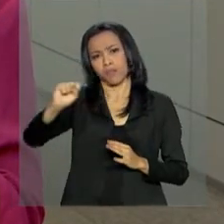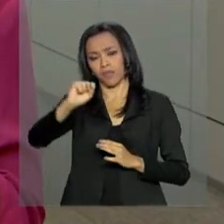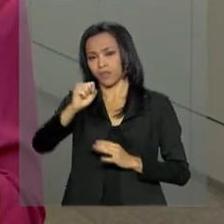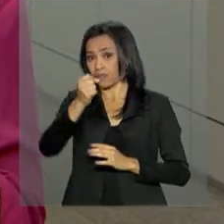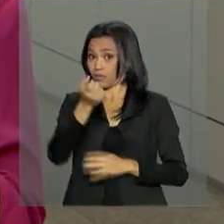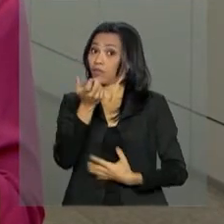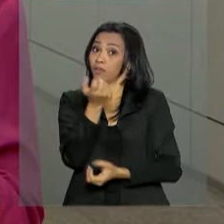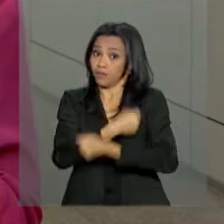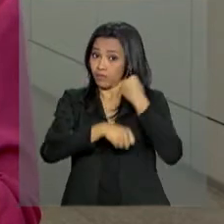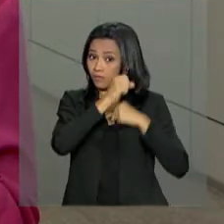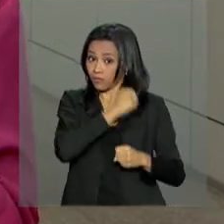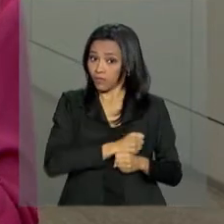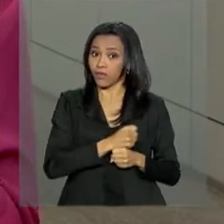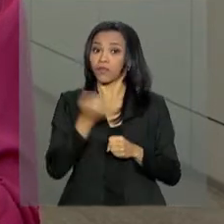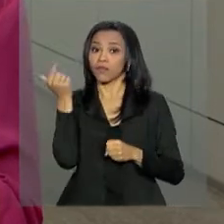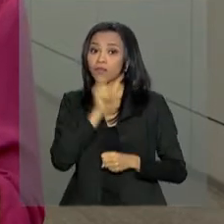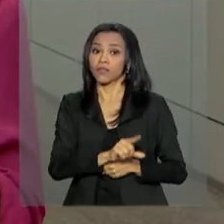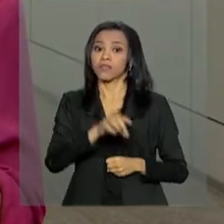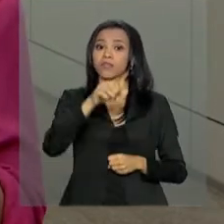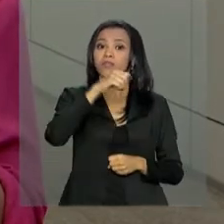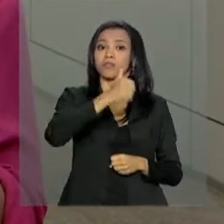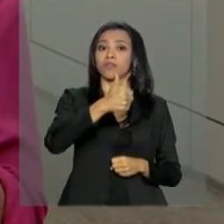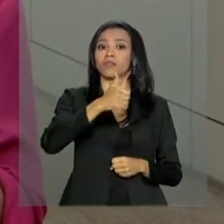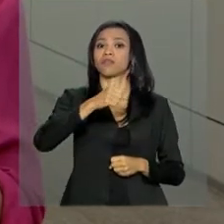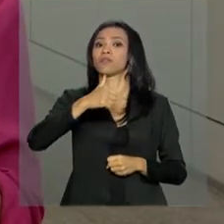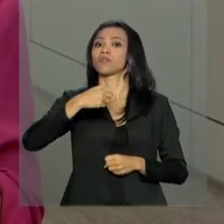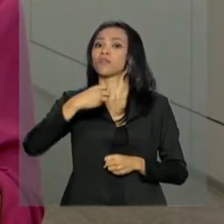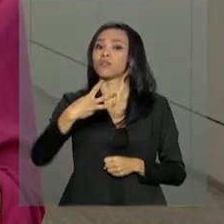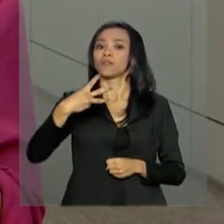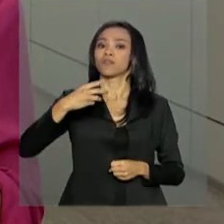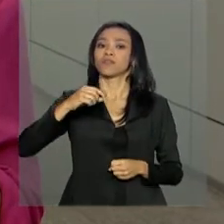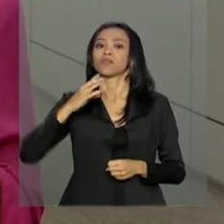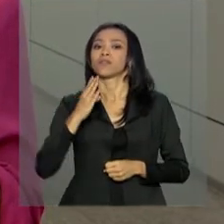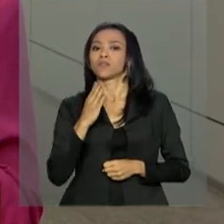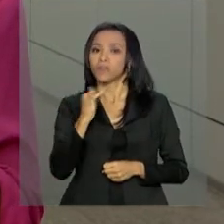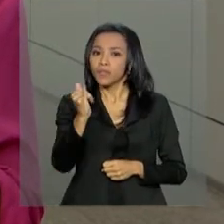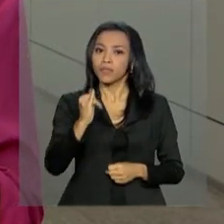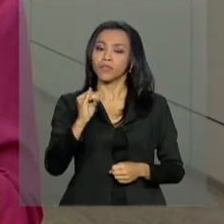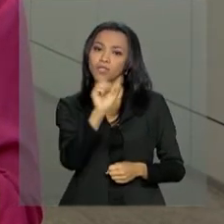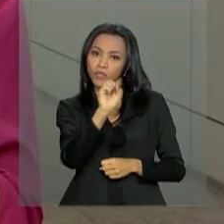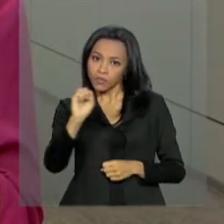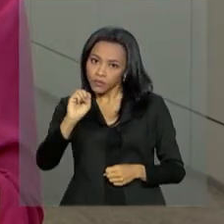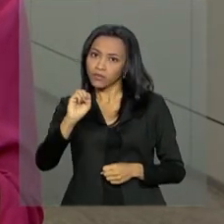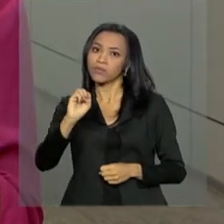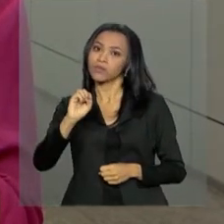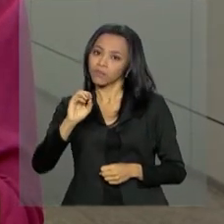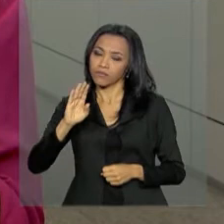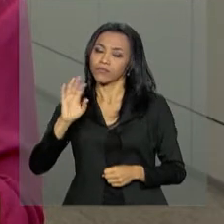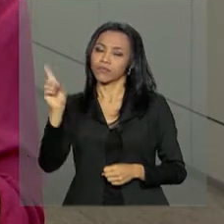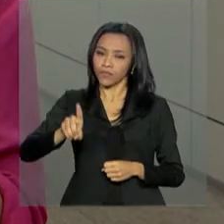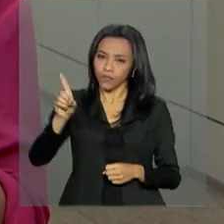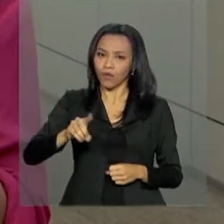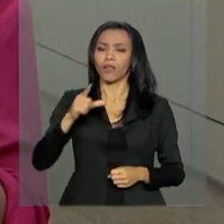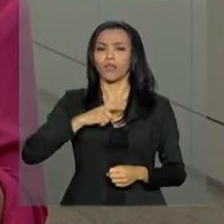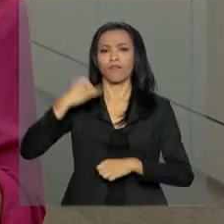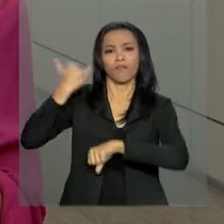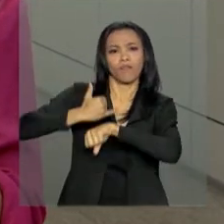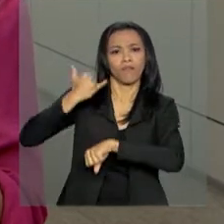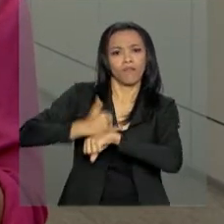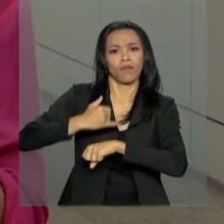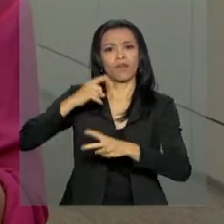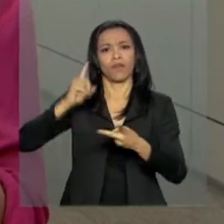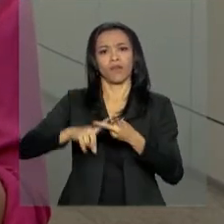alcançando 113 bilhões e 800 milhões de dólares. Houve recorde no embarque de minério de ferro,